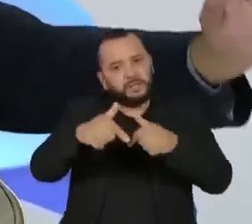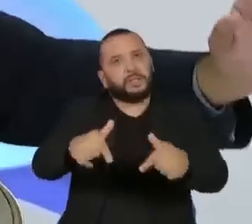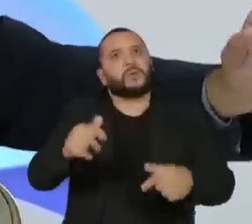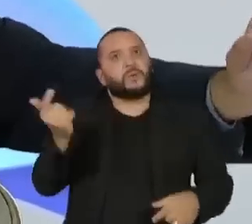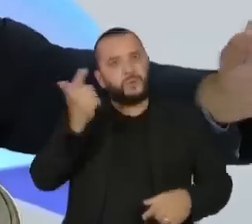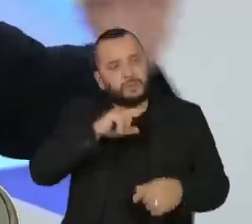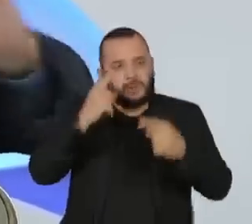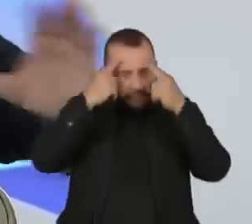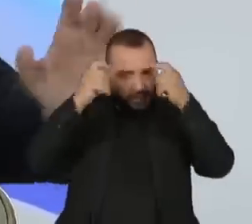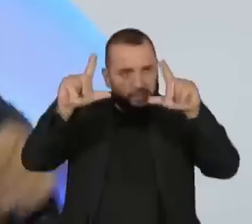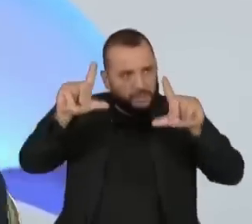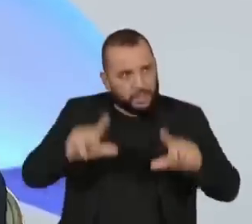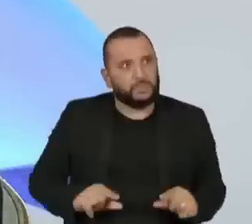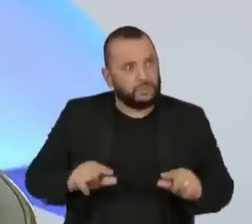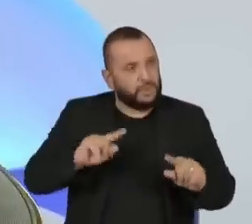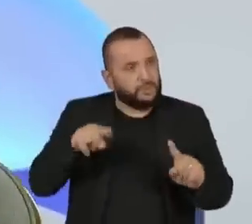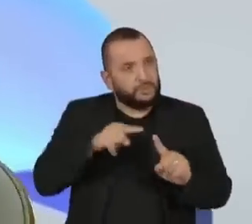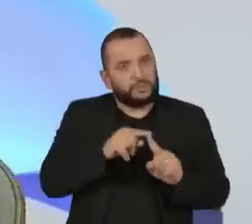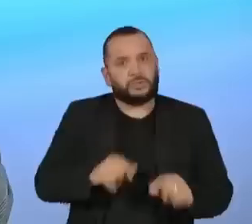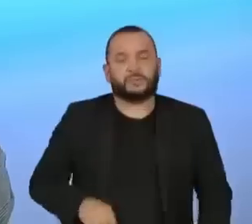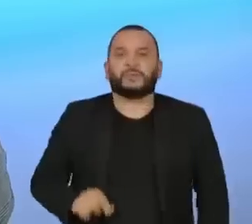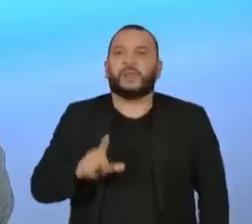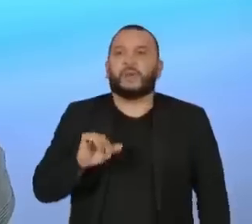reduzir a violência. Esse é o nosso objetivo. Laura.